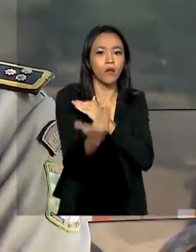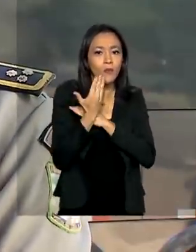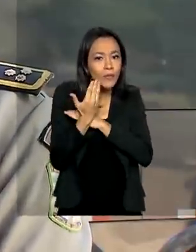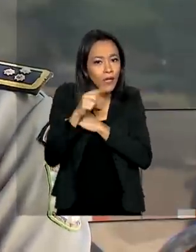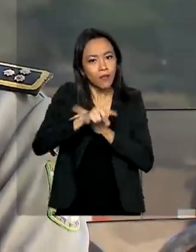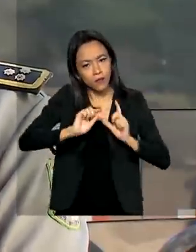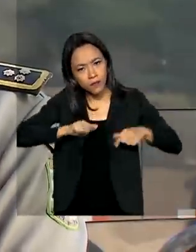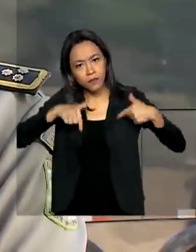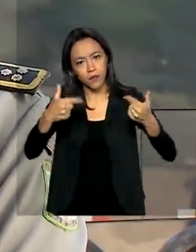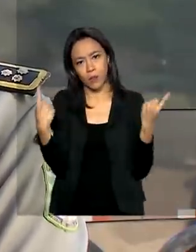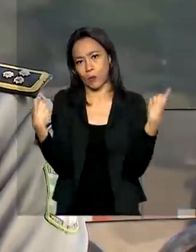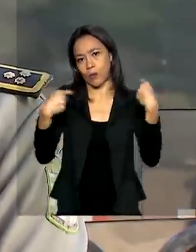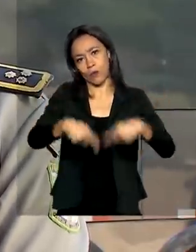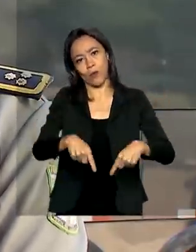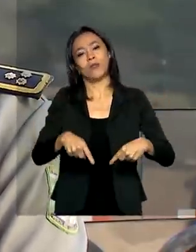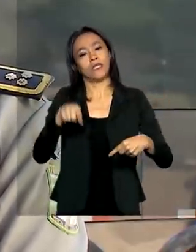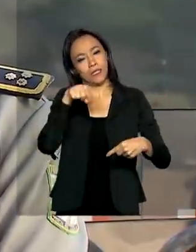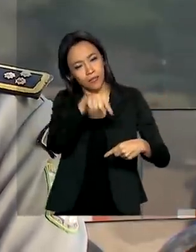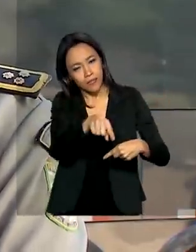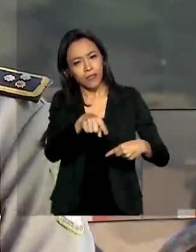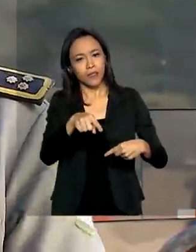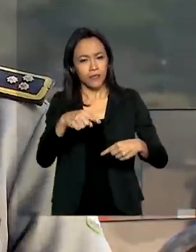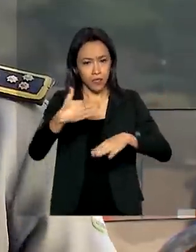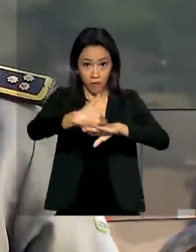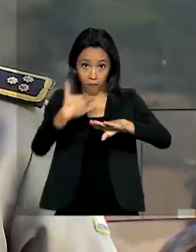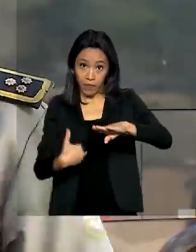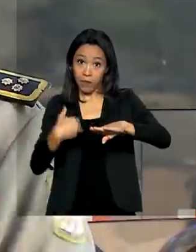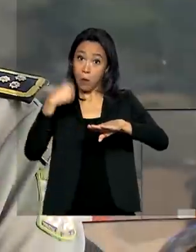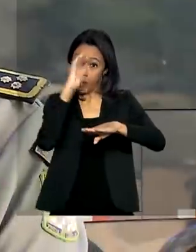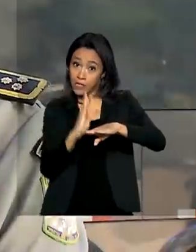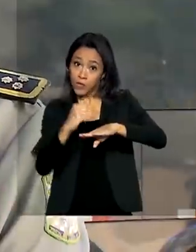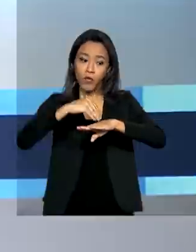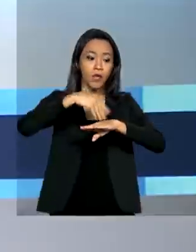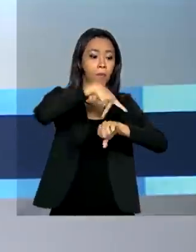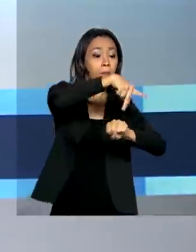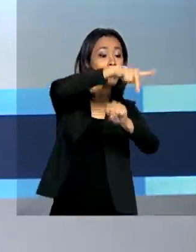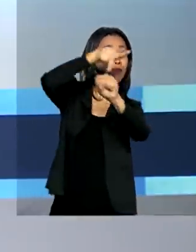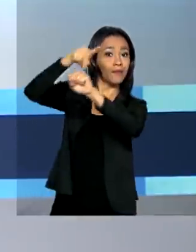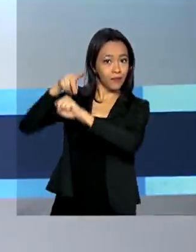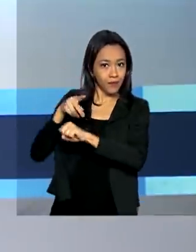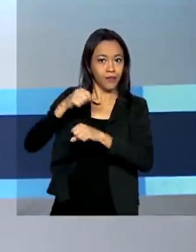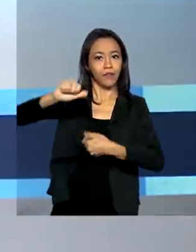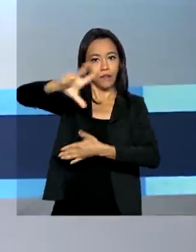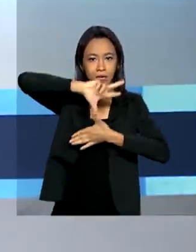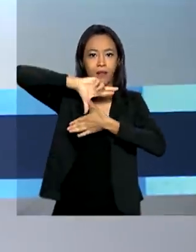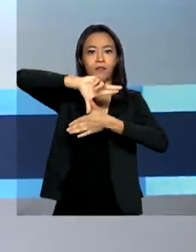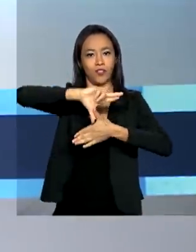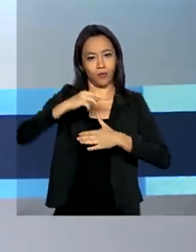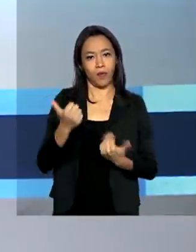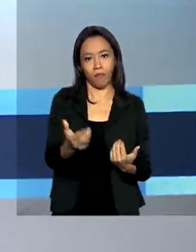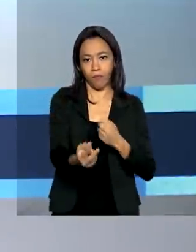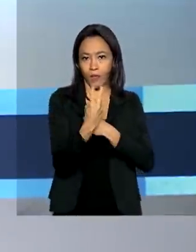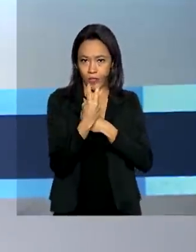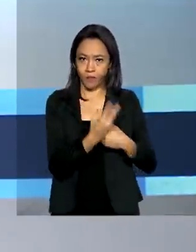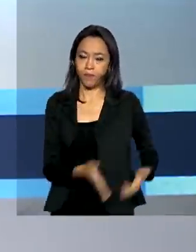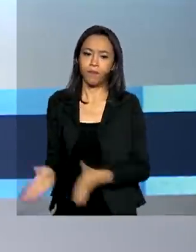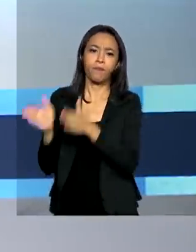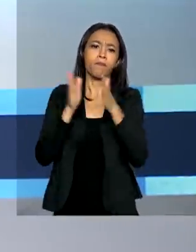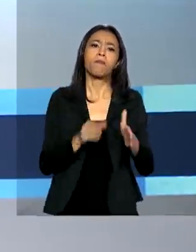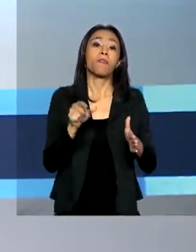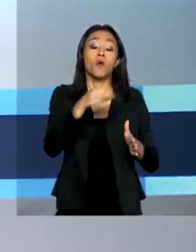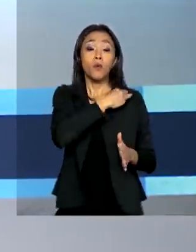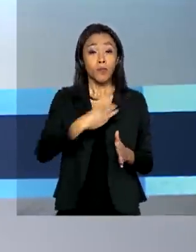de combate a crime das fronteiras, da fronteira que o Brasil faz com outros países da América Latina. O ministro da Saúde participou de uma